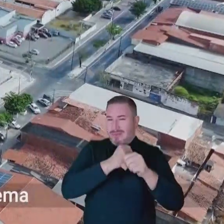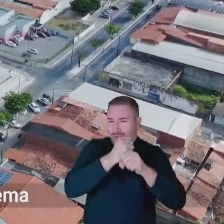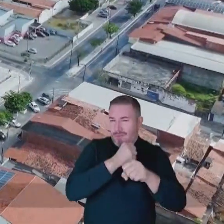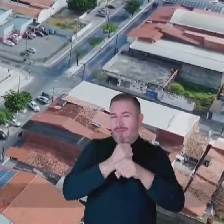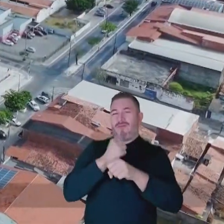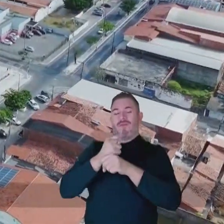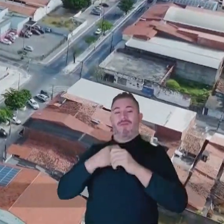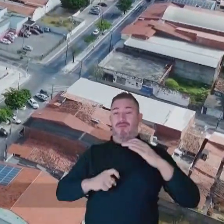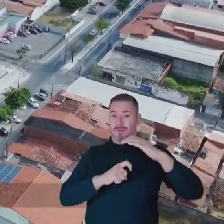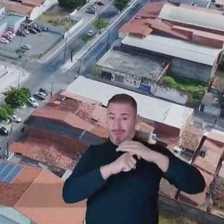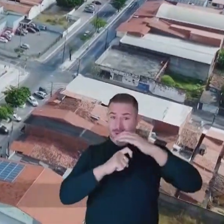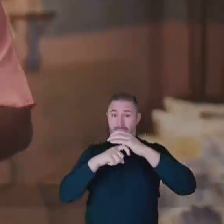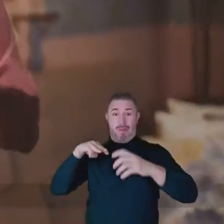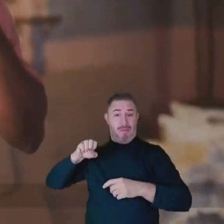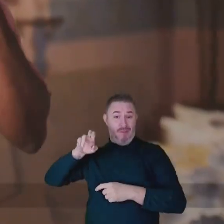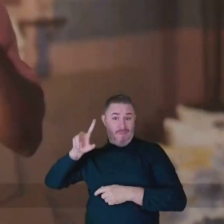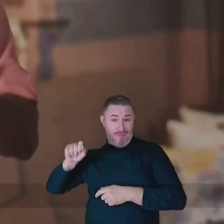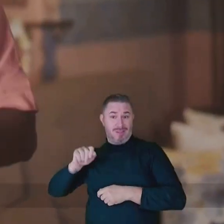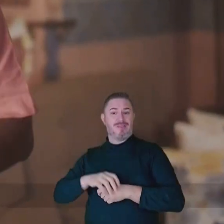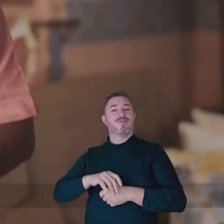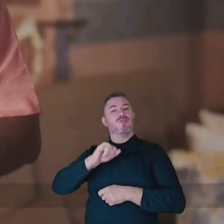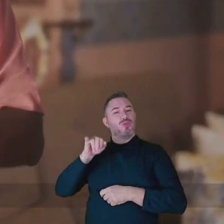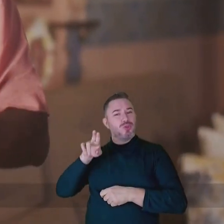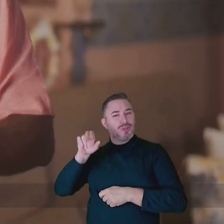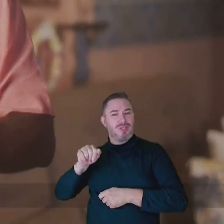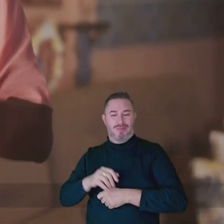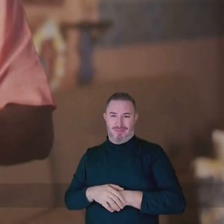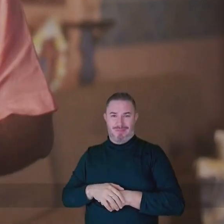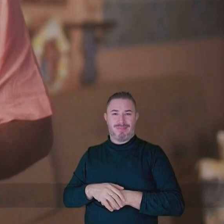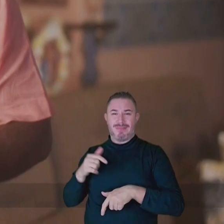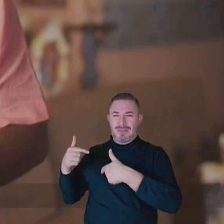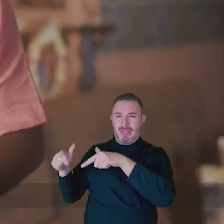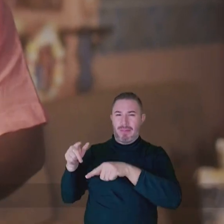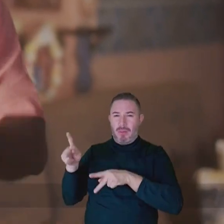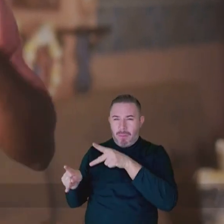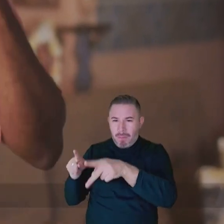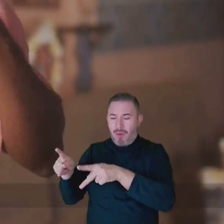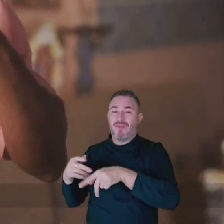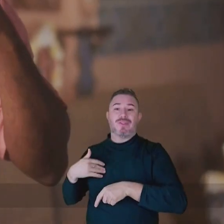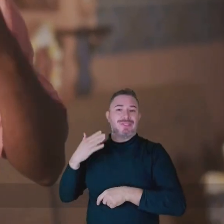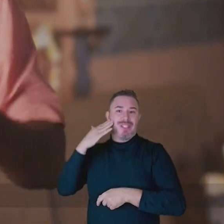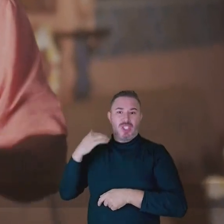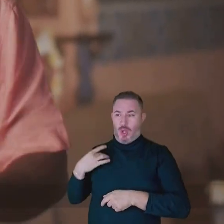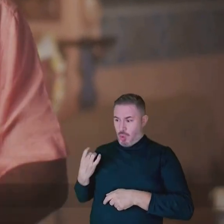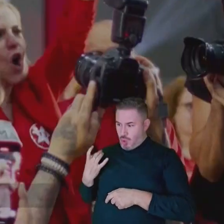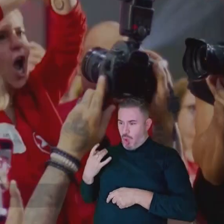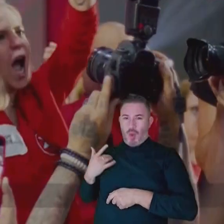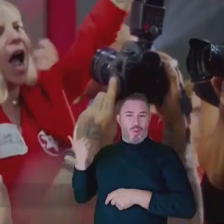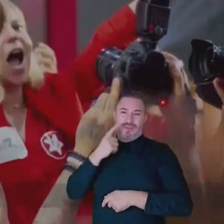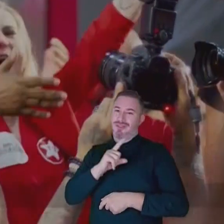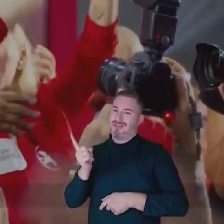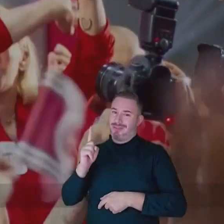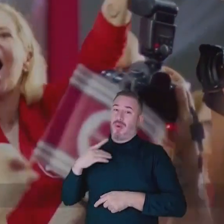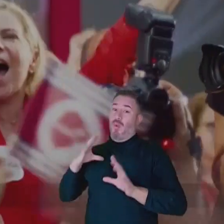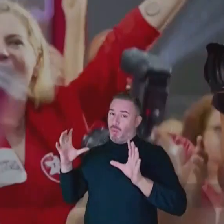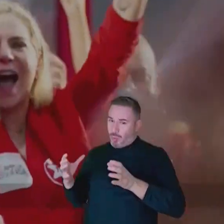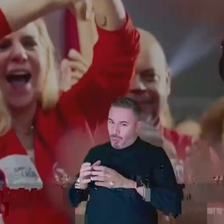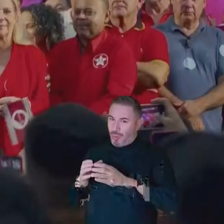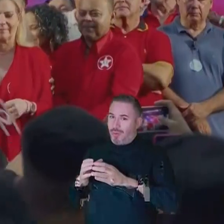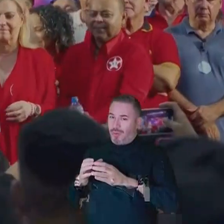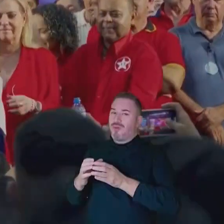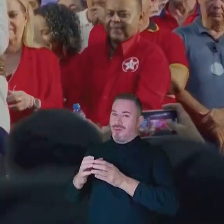Jurema e das Malvinas. Na minha vida pública, eu entendi desde cedo que não se faz nada sozinho. Ter um time